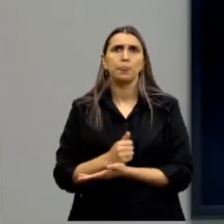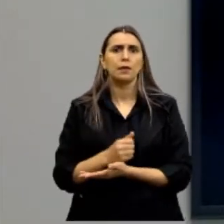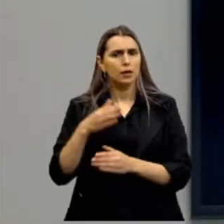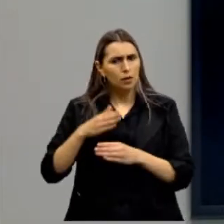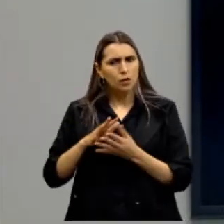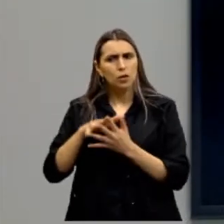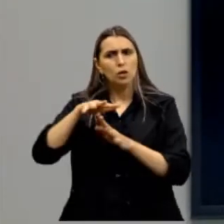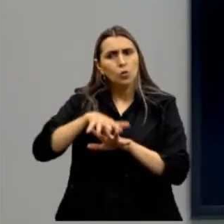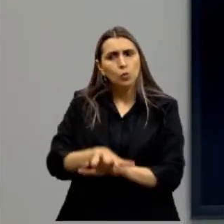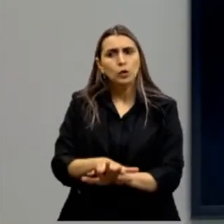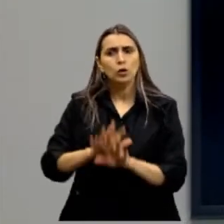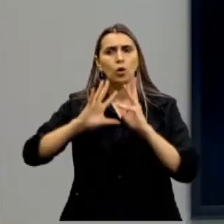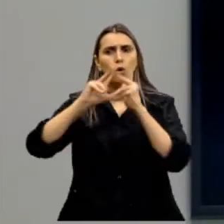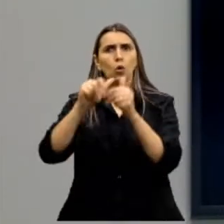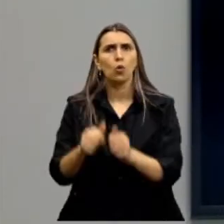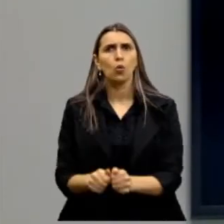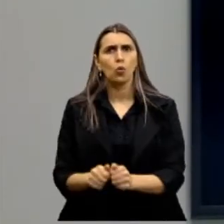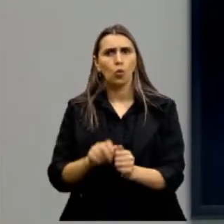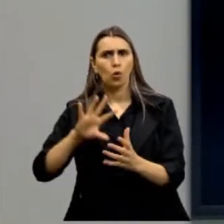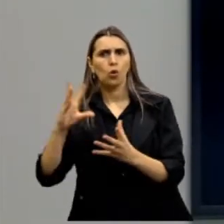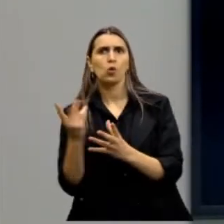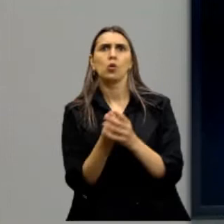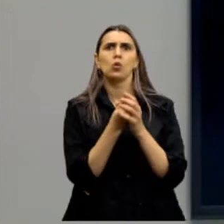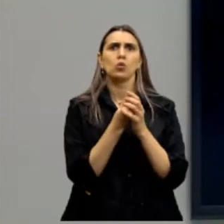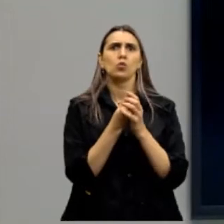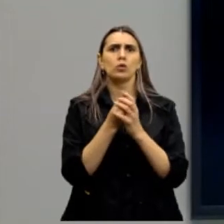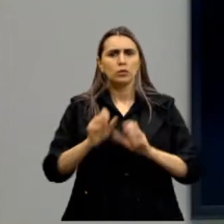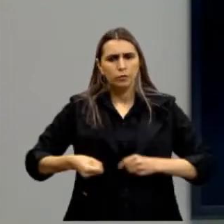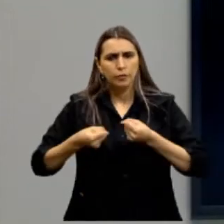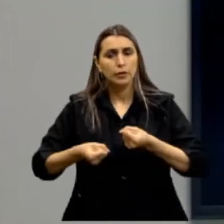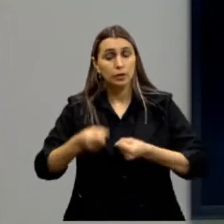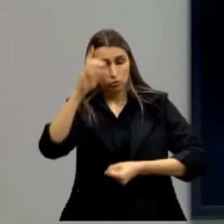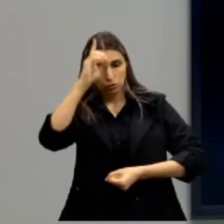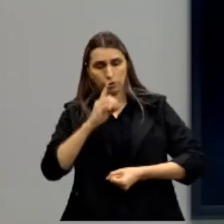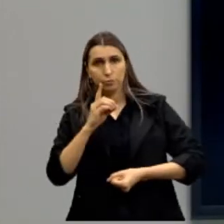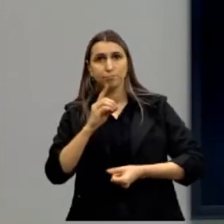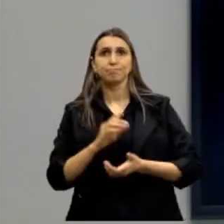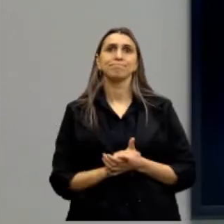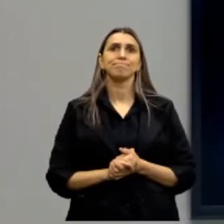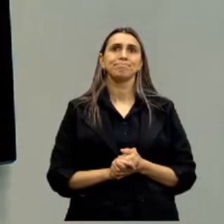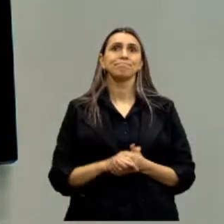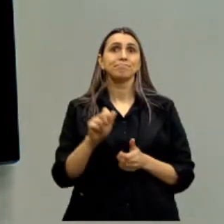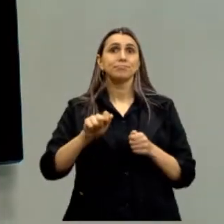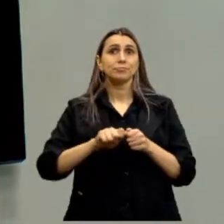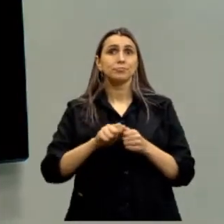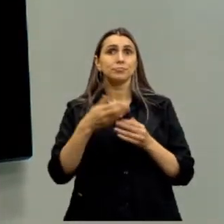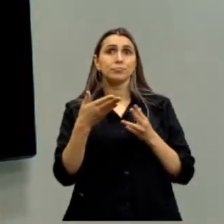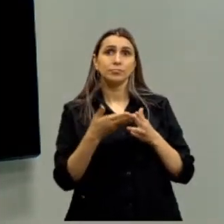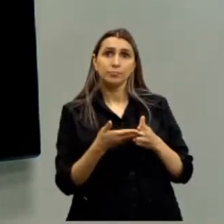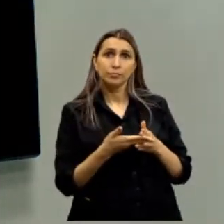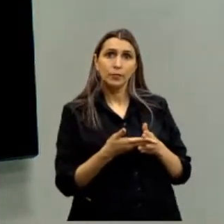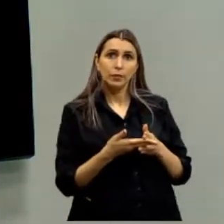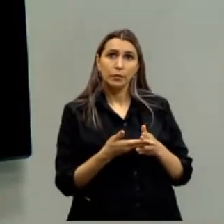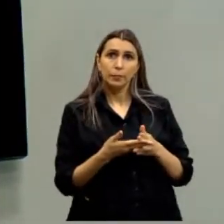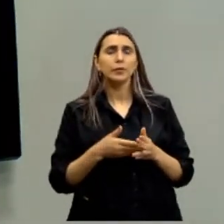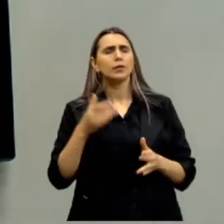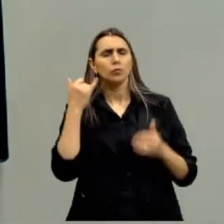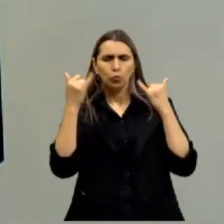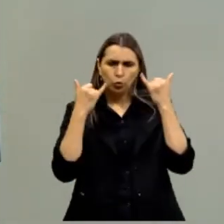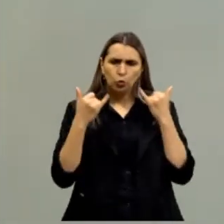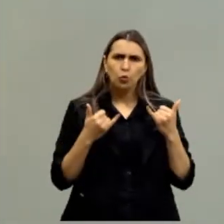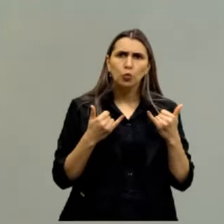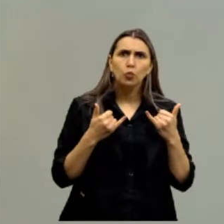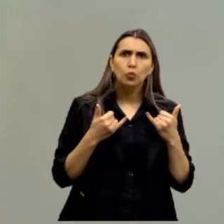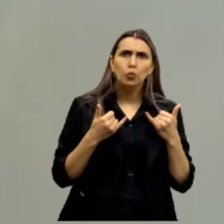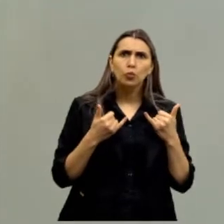incluirmos todos, como eu falei antes, defender direitos, exatamente. gente, eu vou fazer uma pausa aqui, porque é muita informação, e